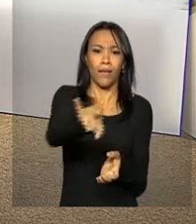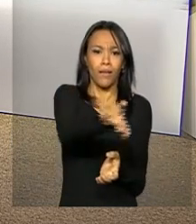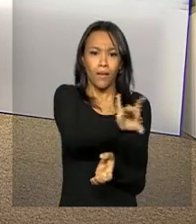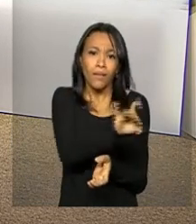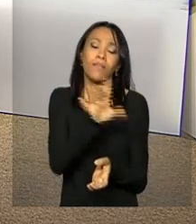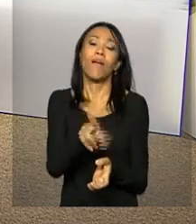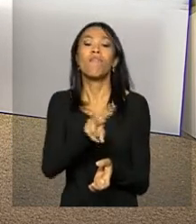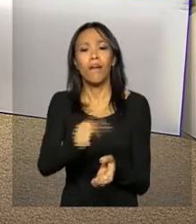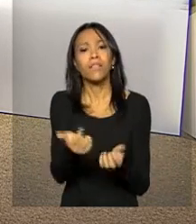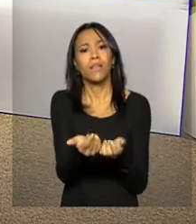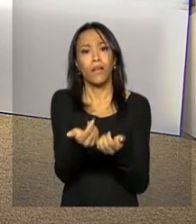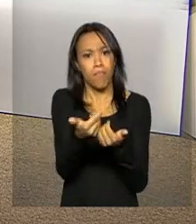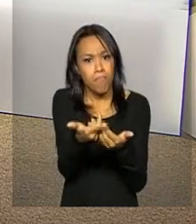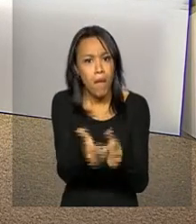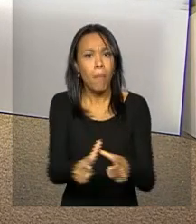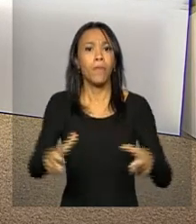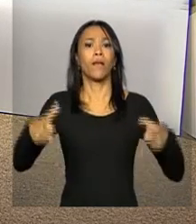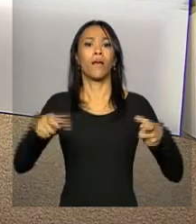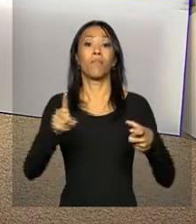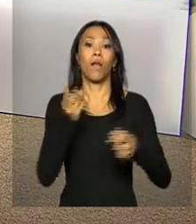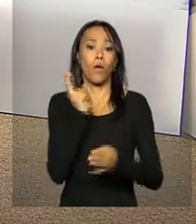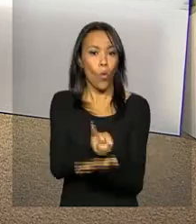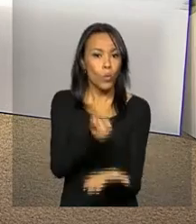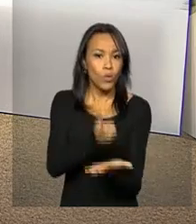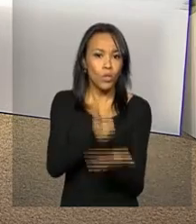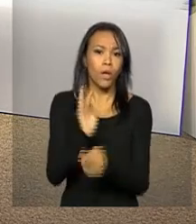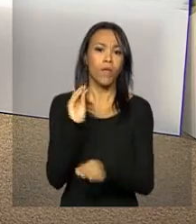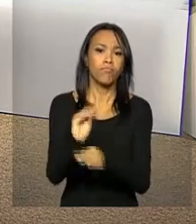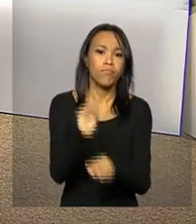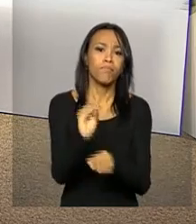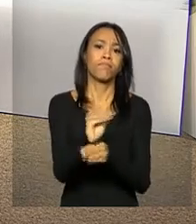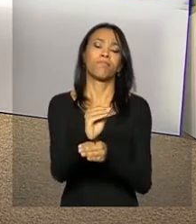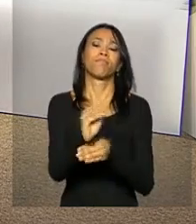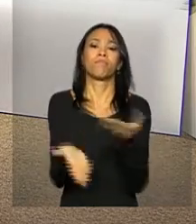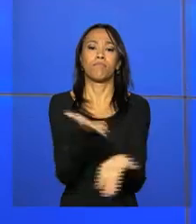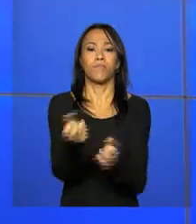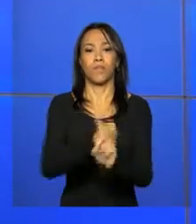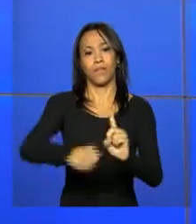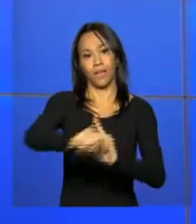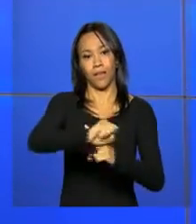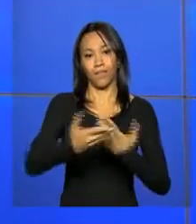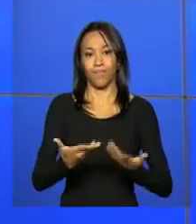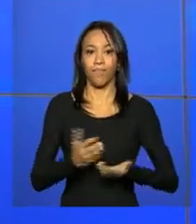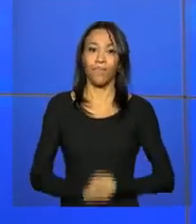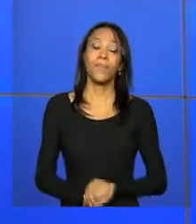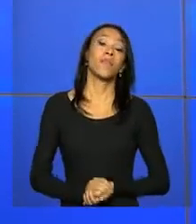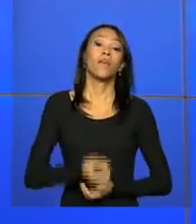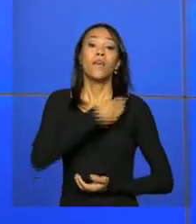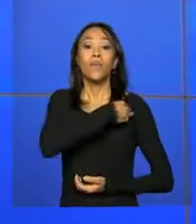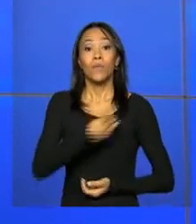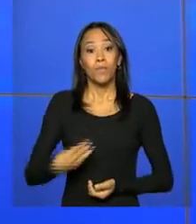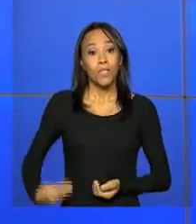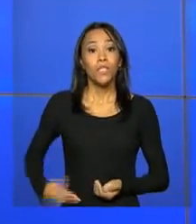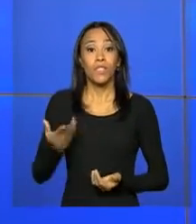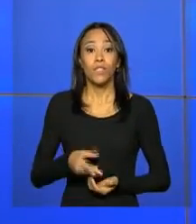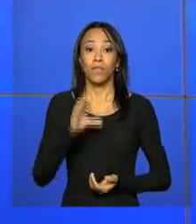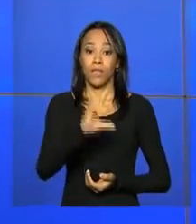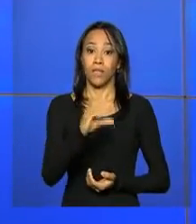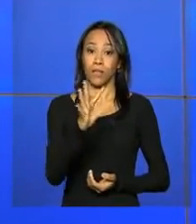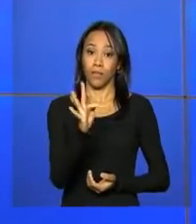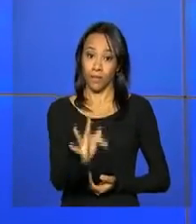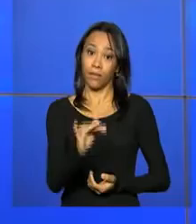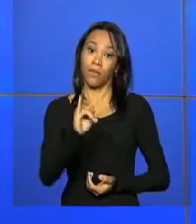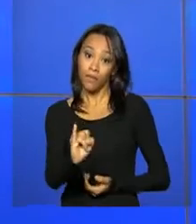poderão ser ampliados para preservar o atendimento de demandas da sociedade. E o ministro da Ciência, Tecnologia e